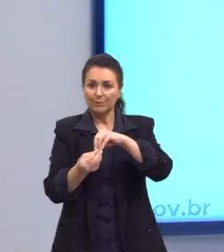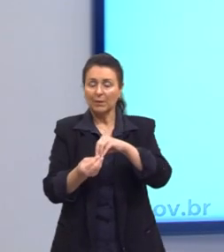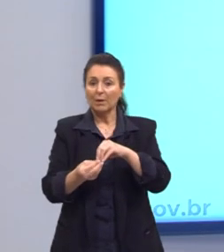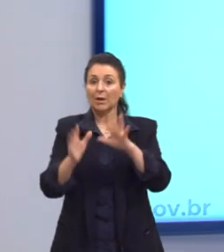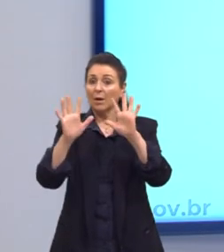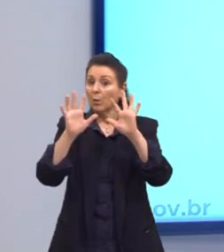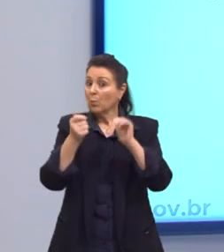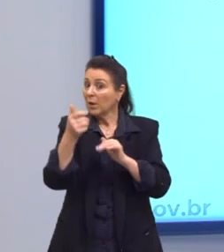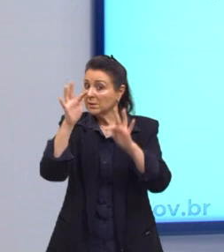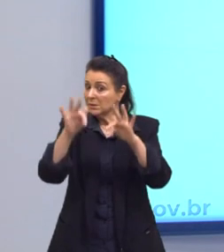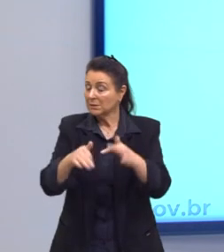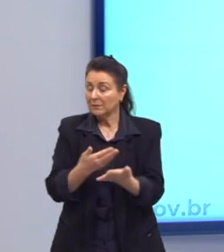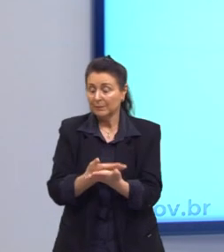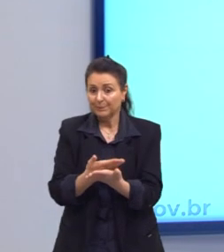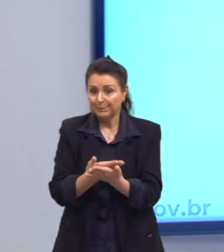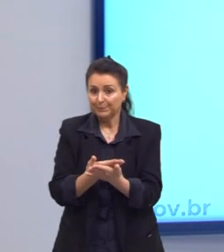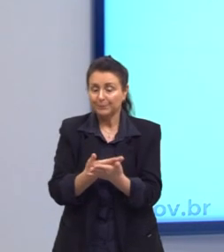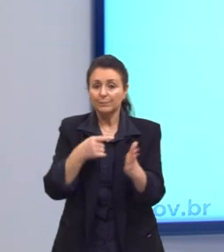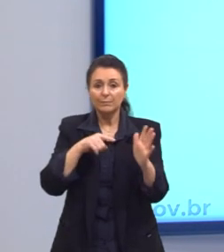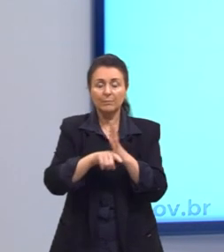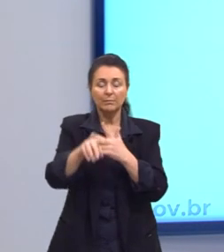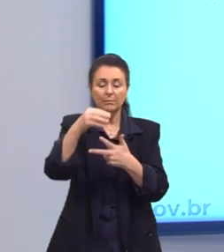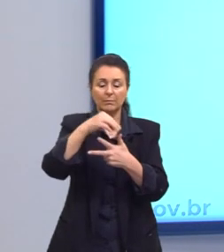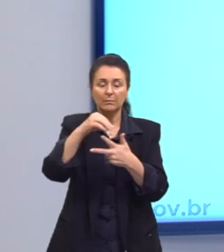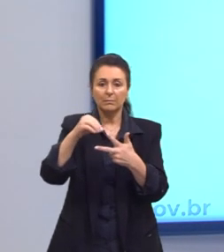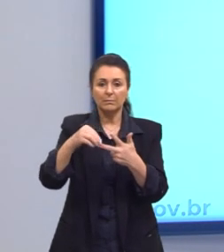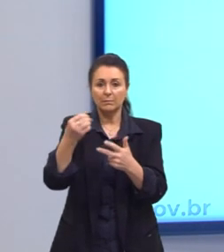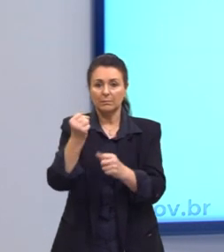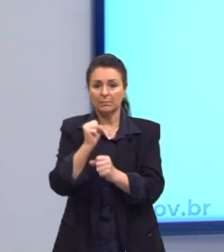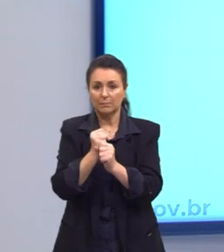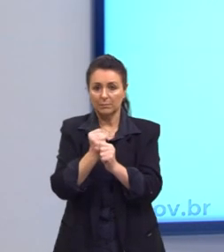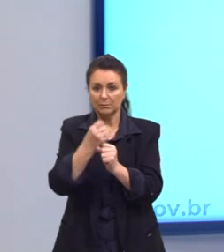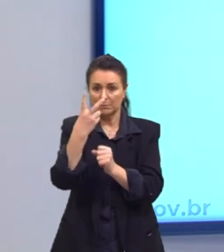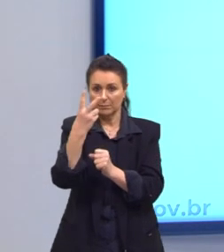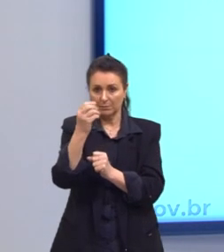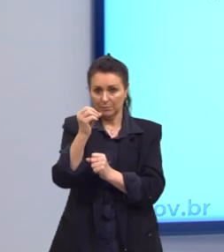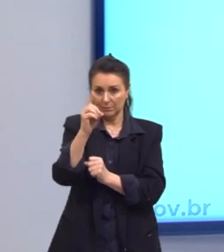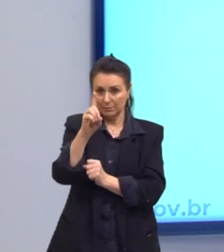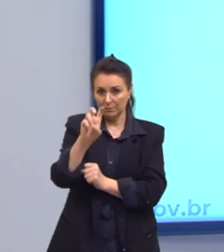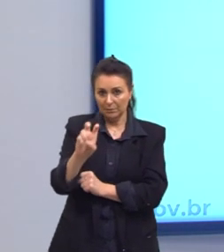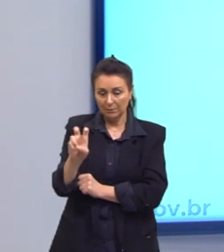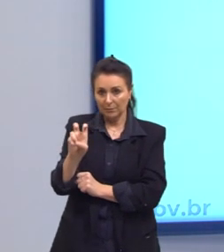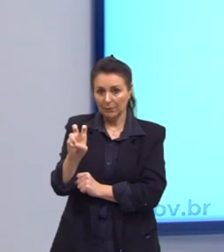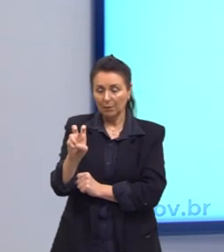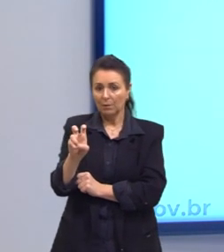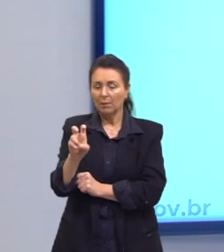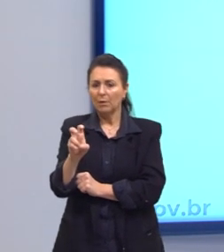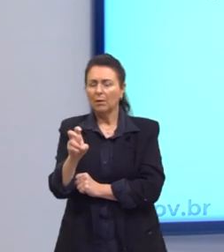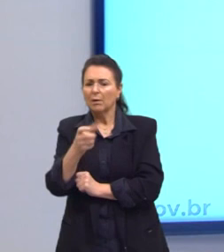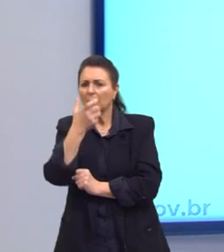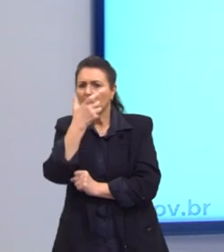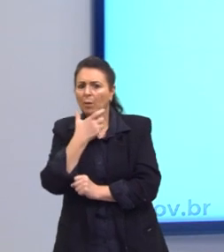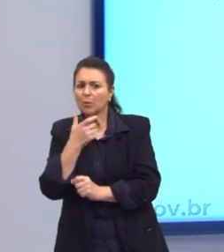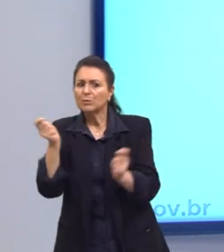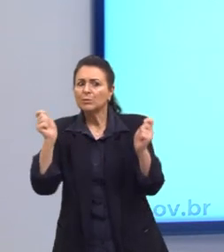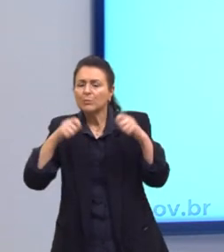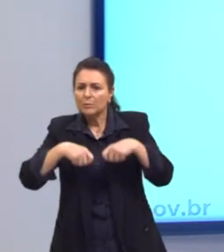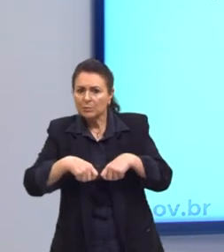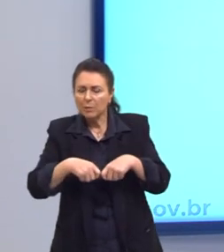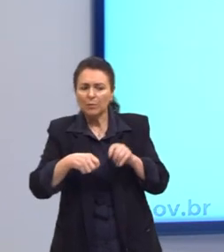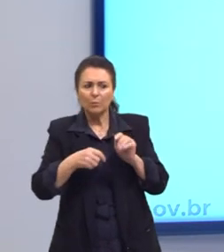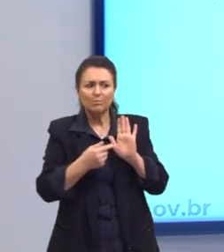nossa aula, eu trago aqui uma questão do Enem de 2015. Olha só. Não acho que seja possível